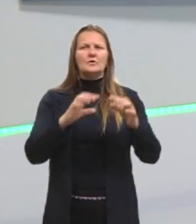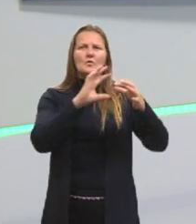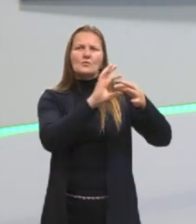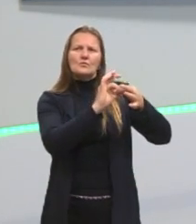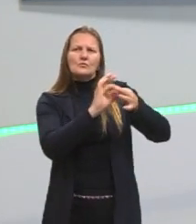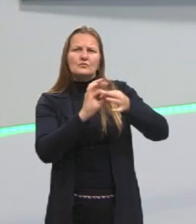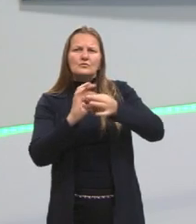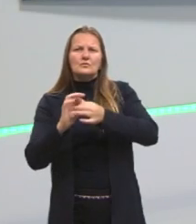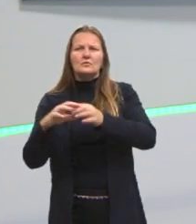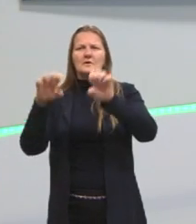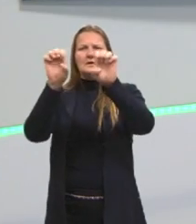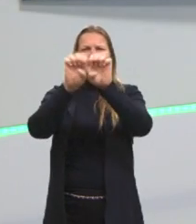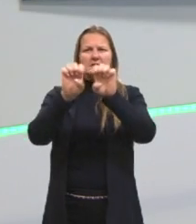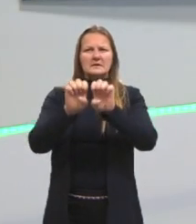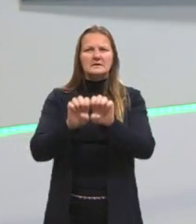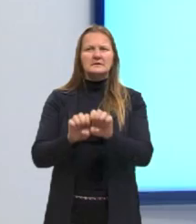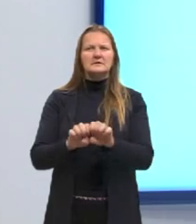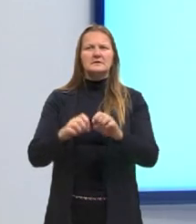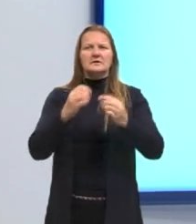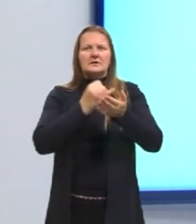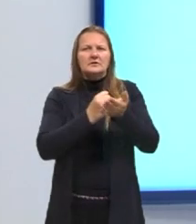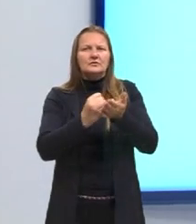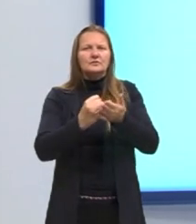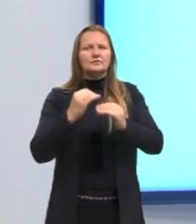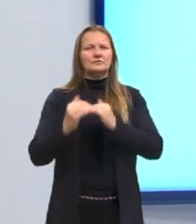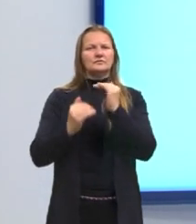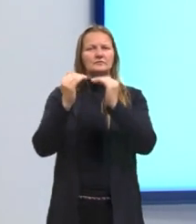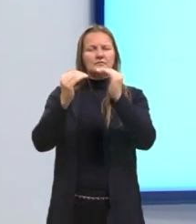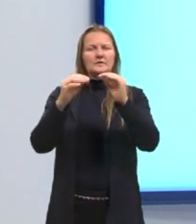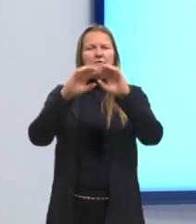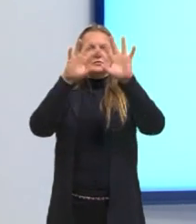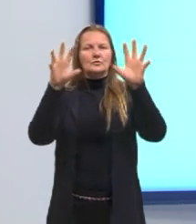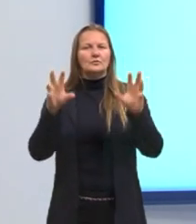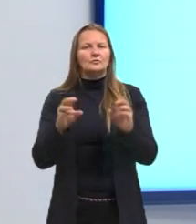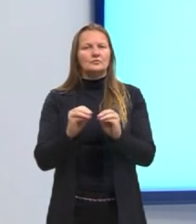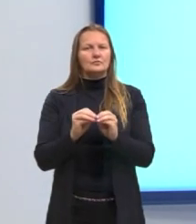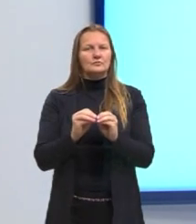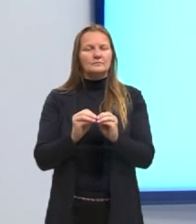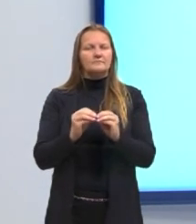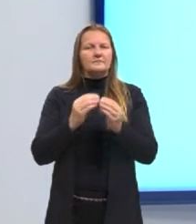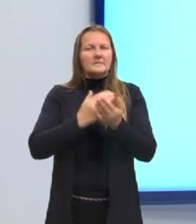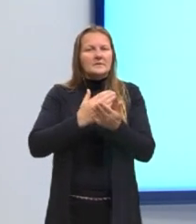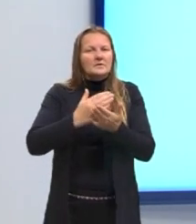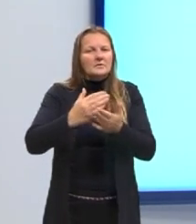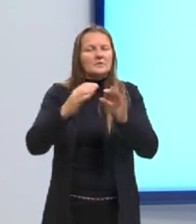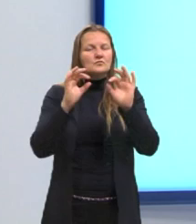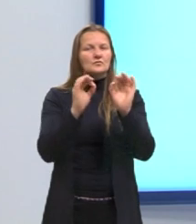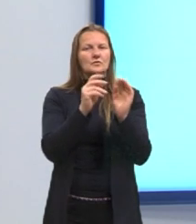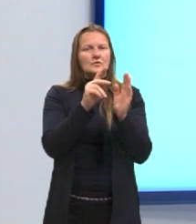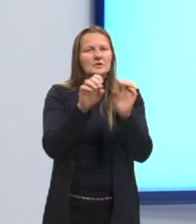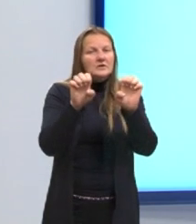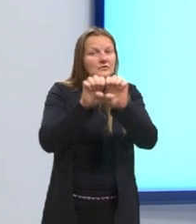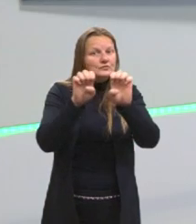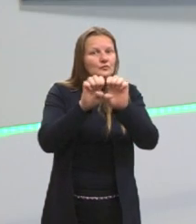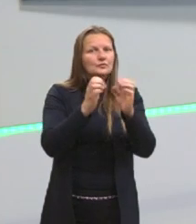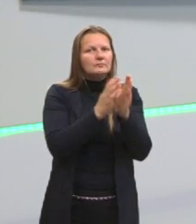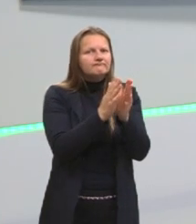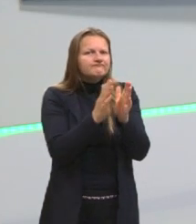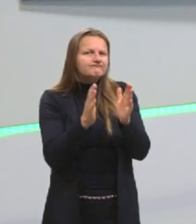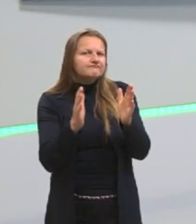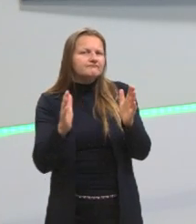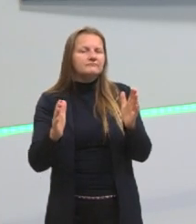estrutura, introdução, desenvolvimento, conclusão. Então, toda essa estrutura que a já conhece,